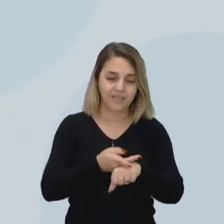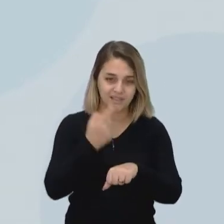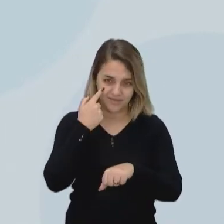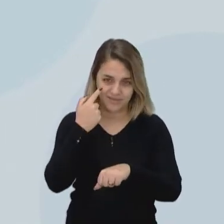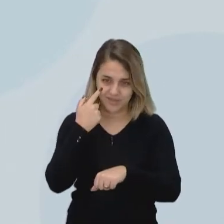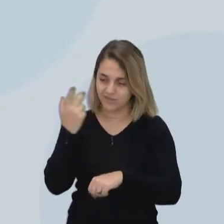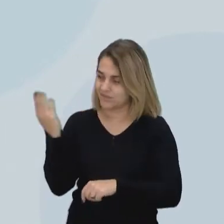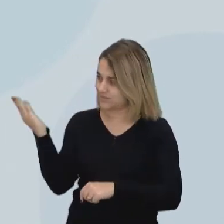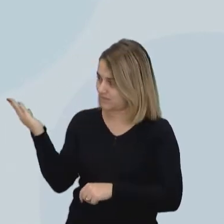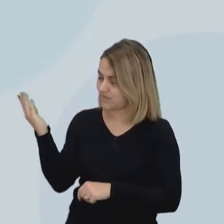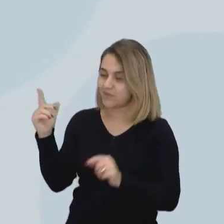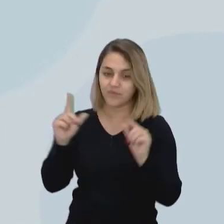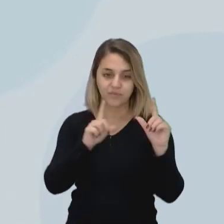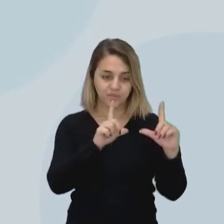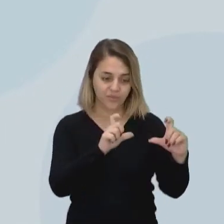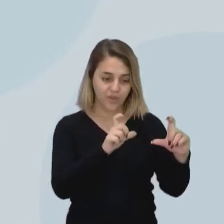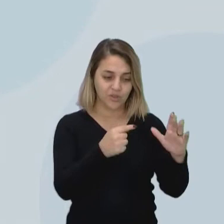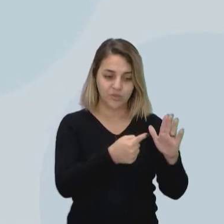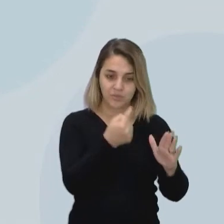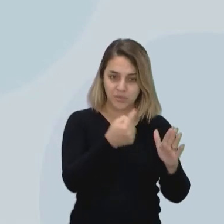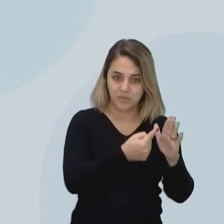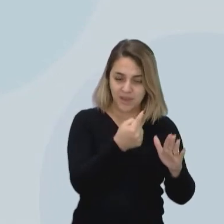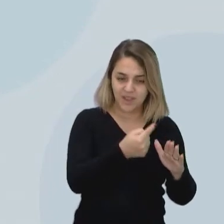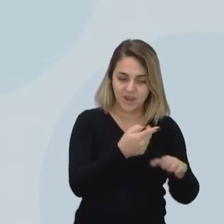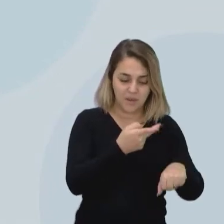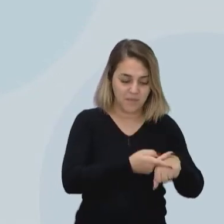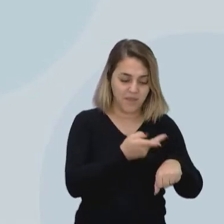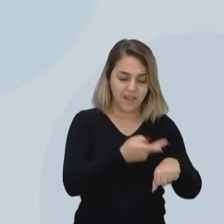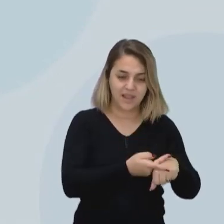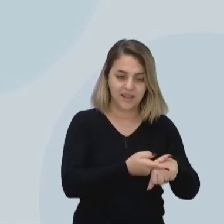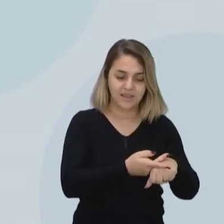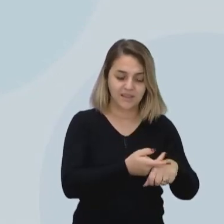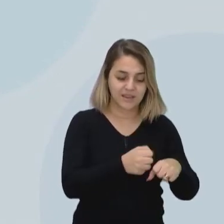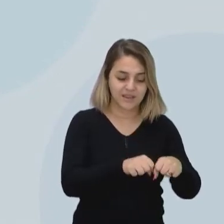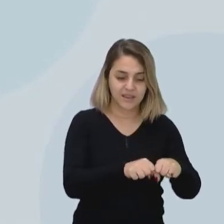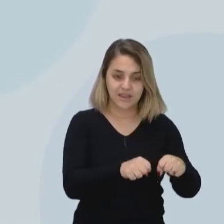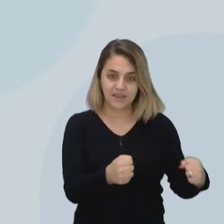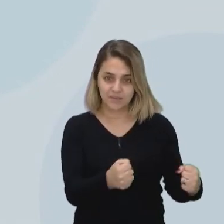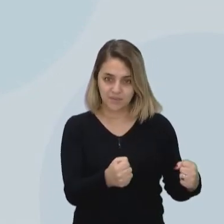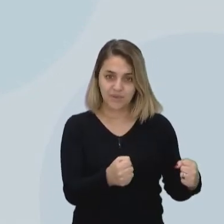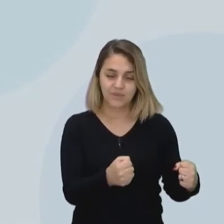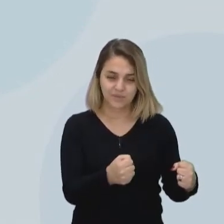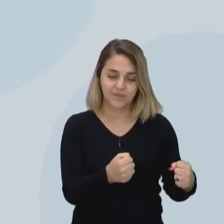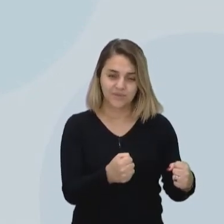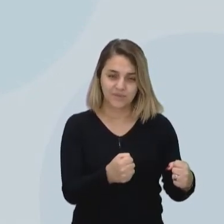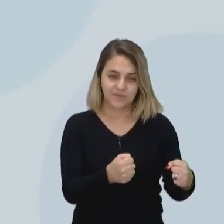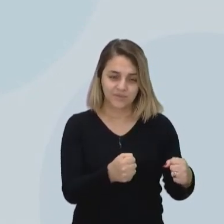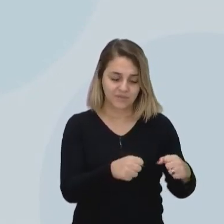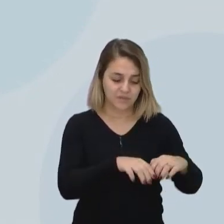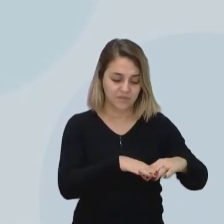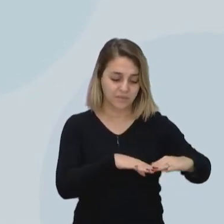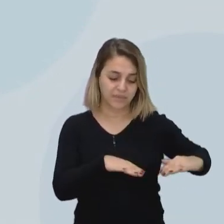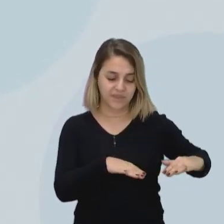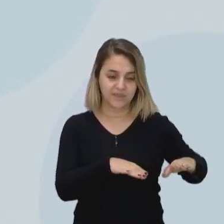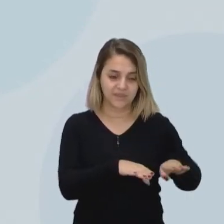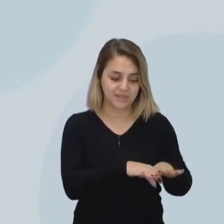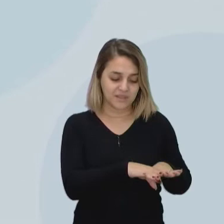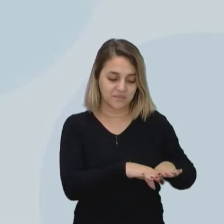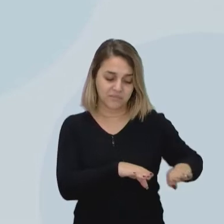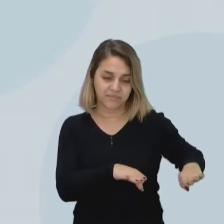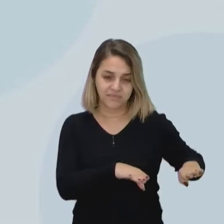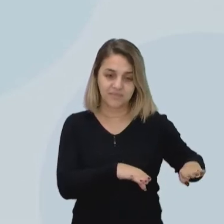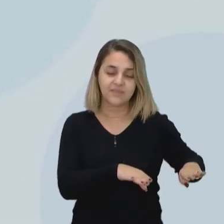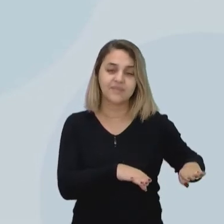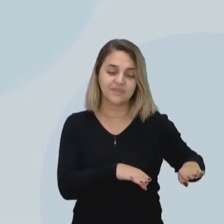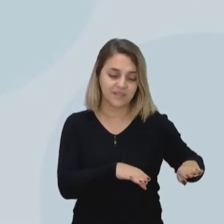observar na primeira imagem, esse concreto aqui, fissura, né, na parte do concreto. E aí,